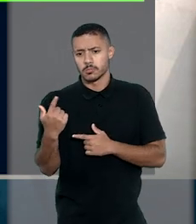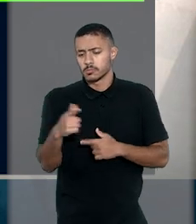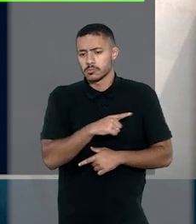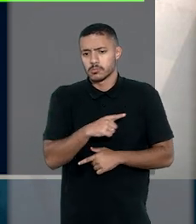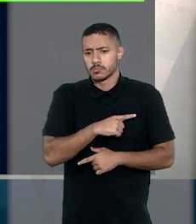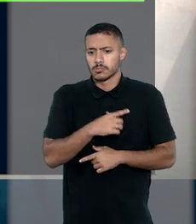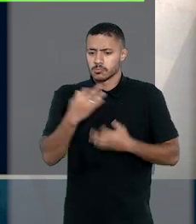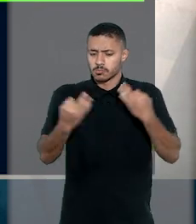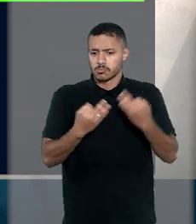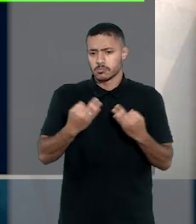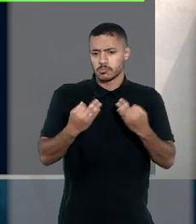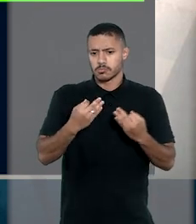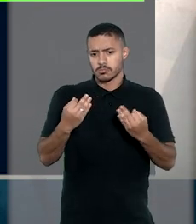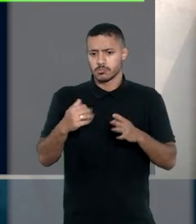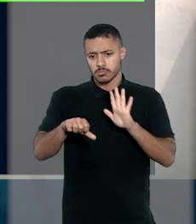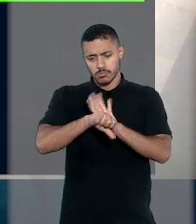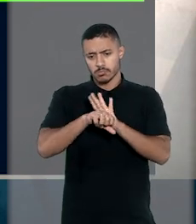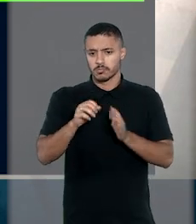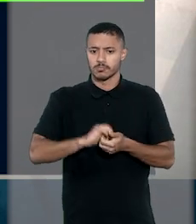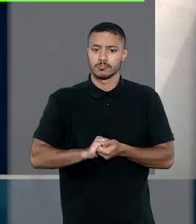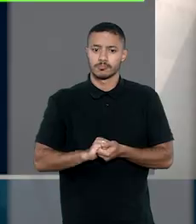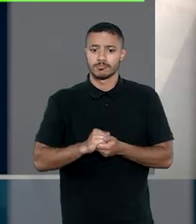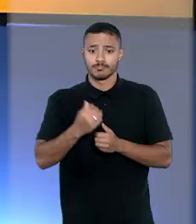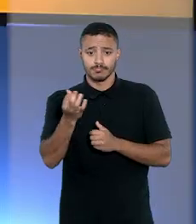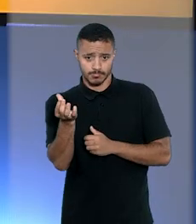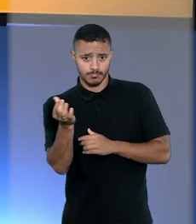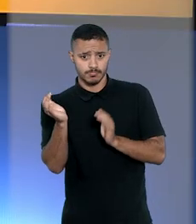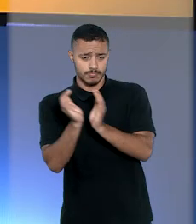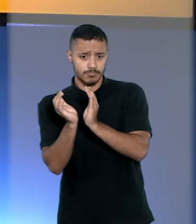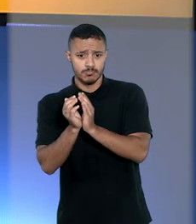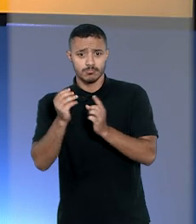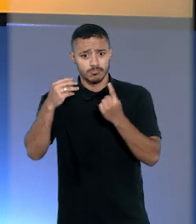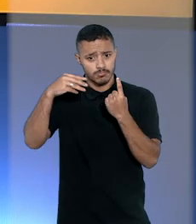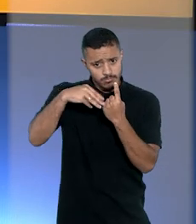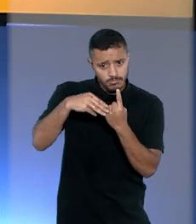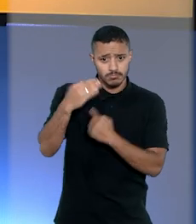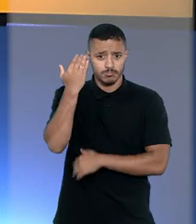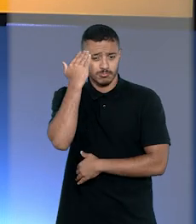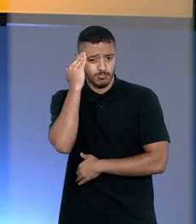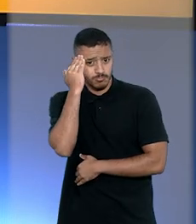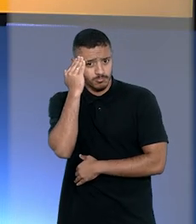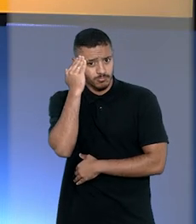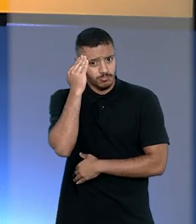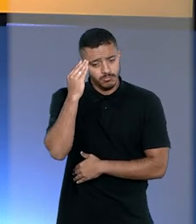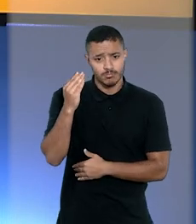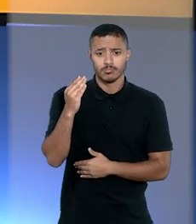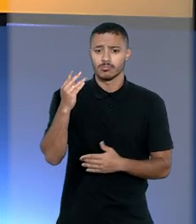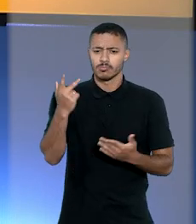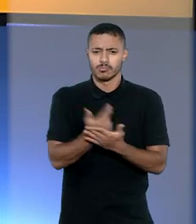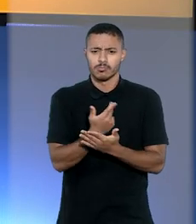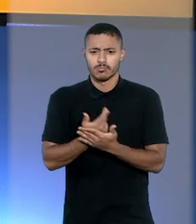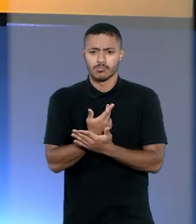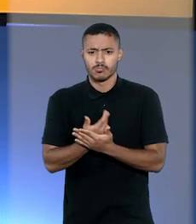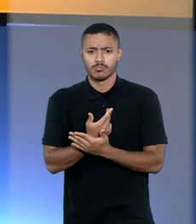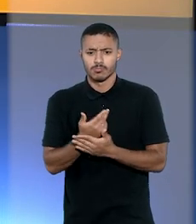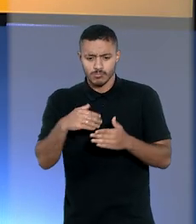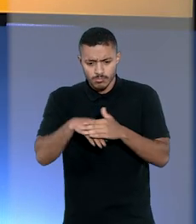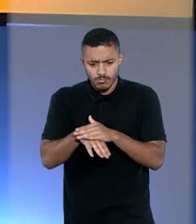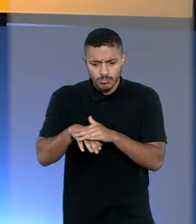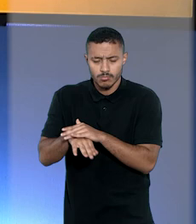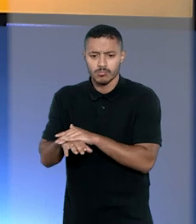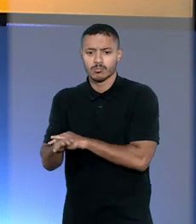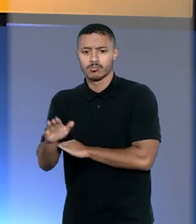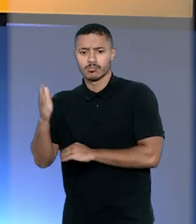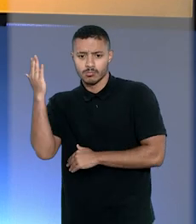que não obteve o limiar necessário que justifique a condenação. E na sexta turma, os ministros decidiram que irregularidades na